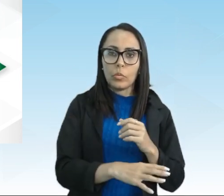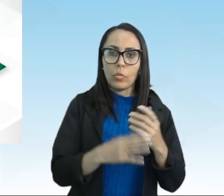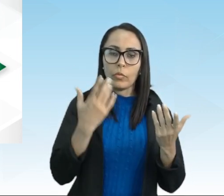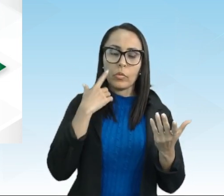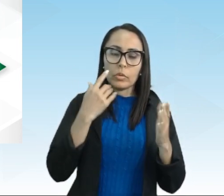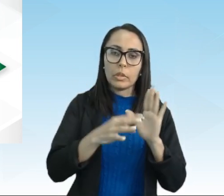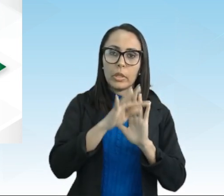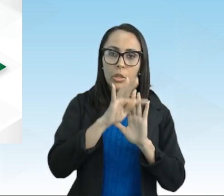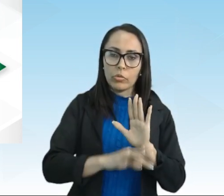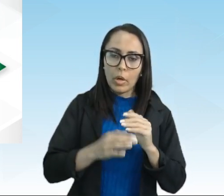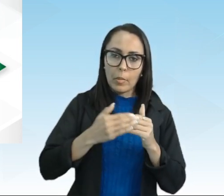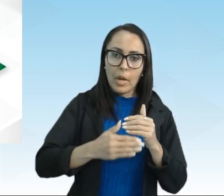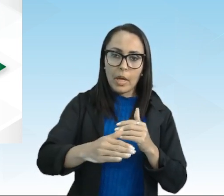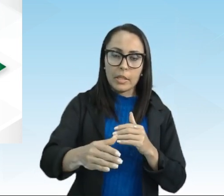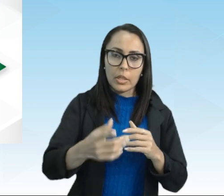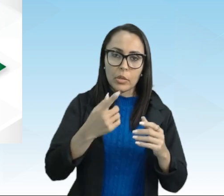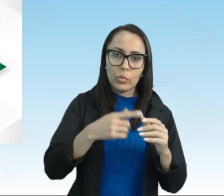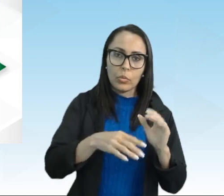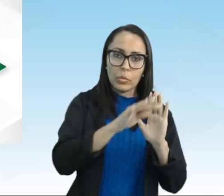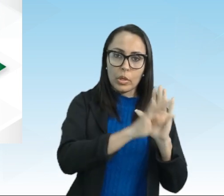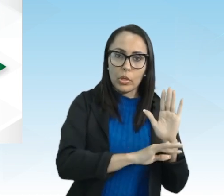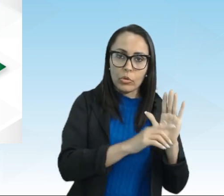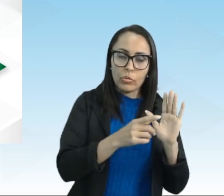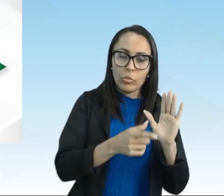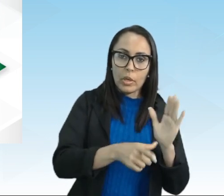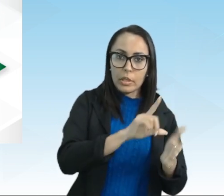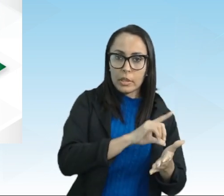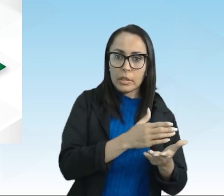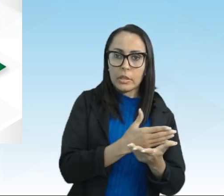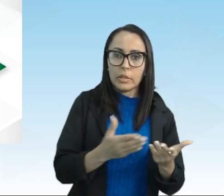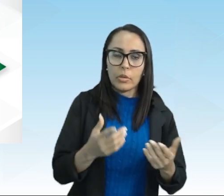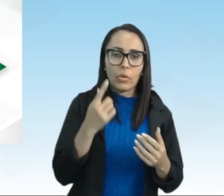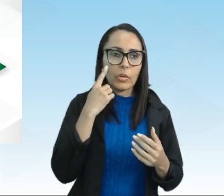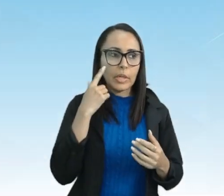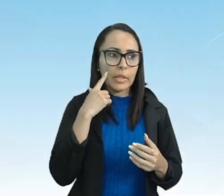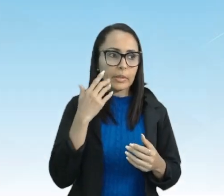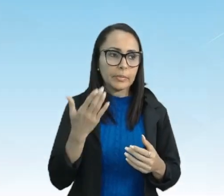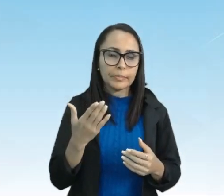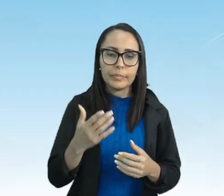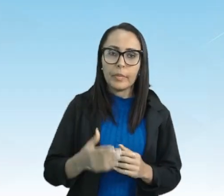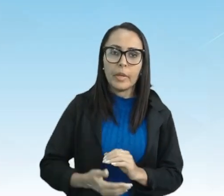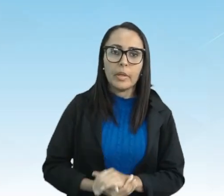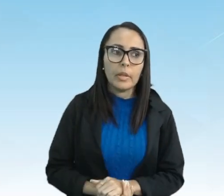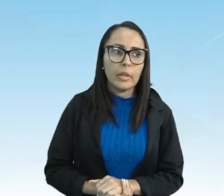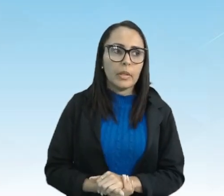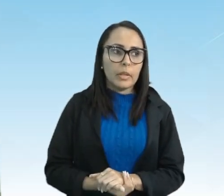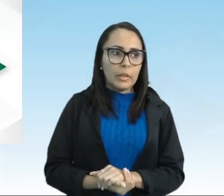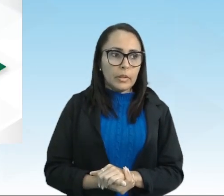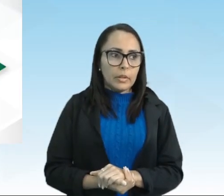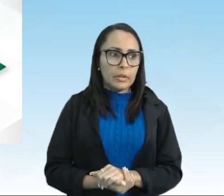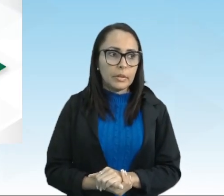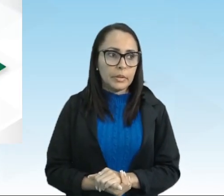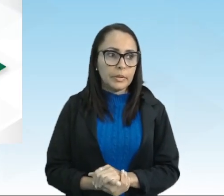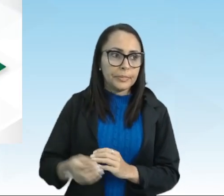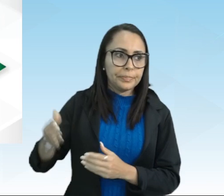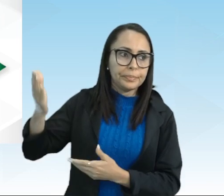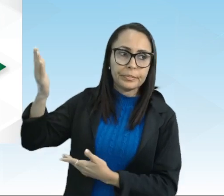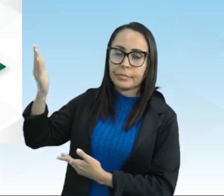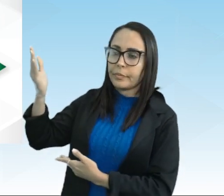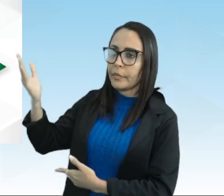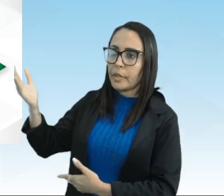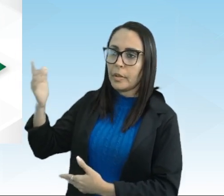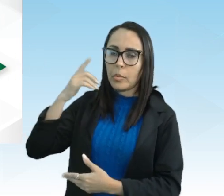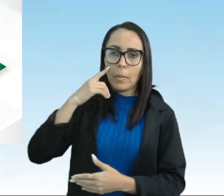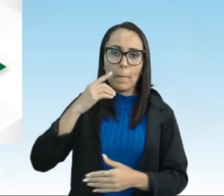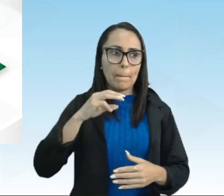partir daquele anterior e isso aí, vamos ver como é que é olhem aí na tela na tela nós temos a Mona